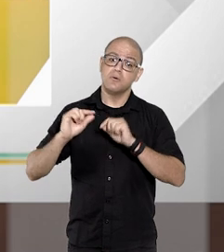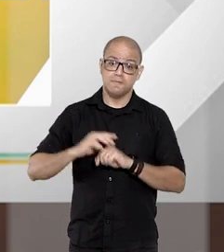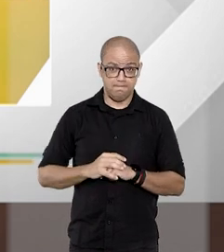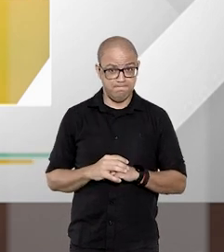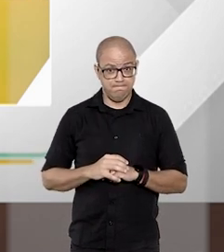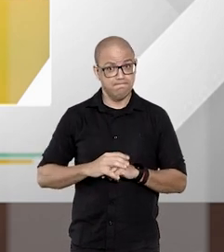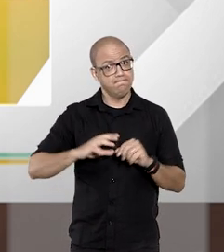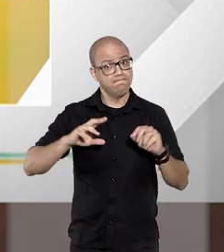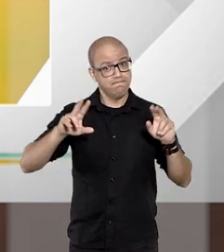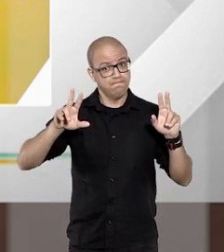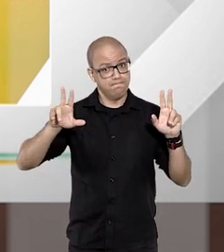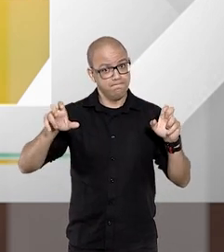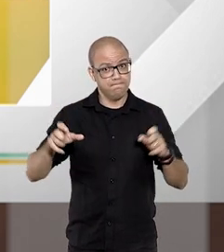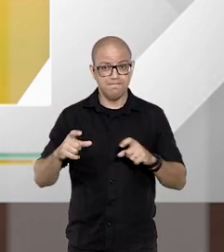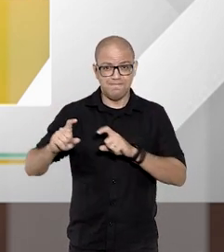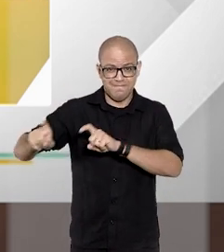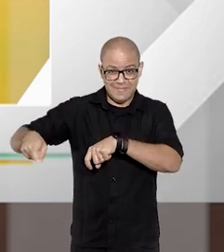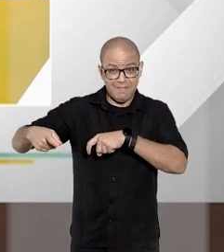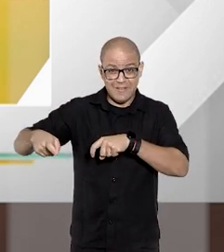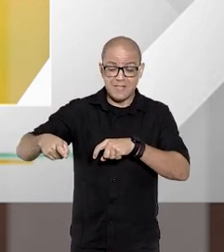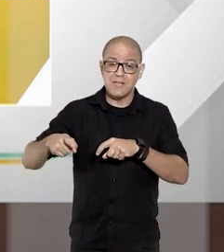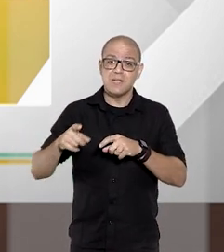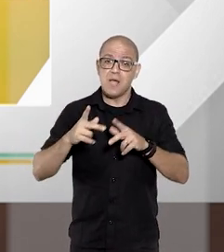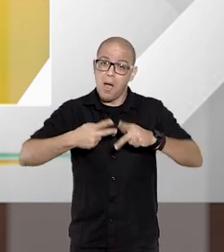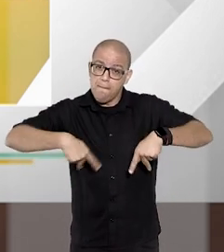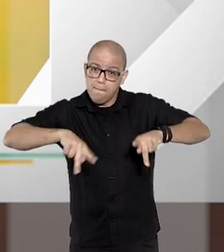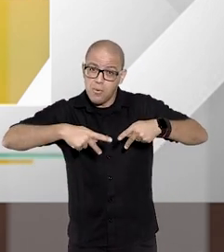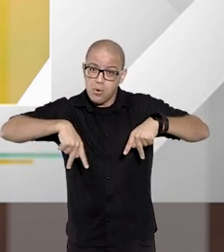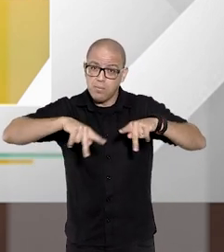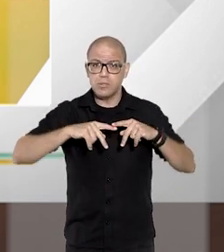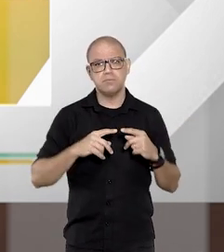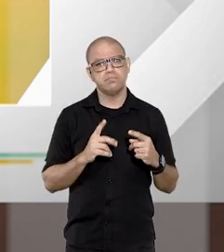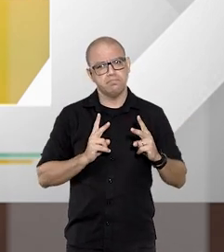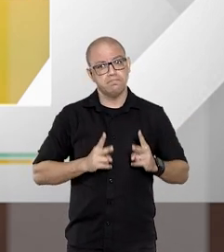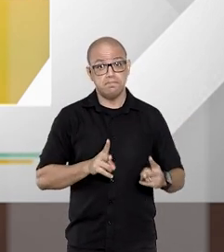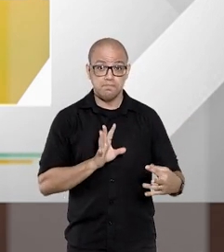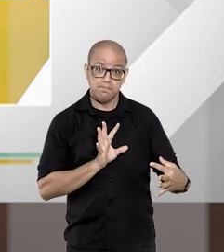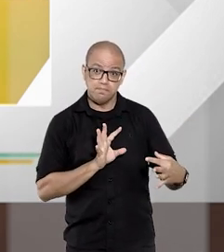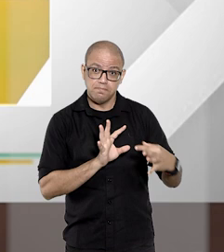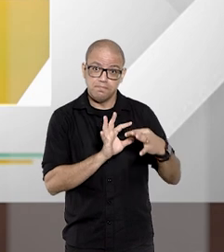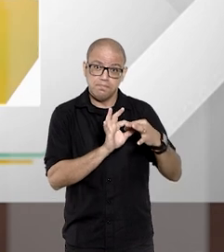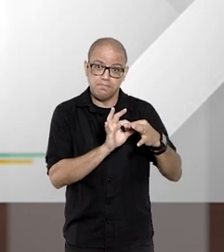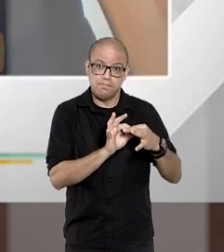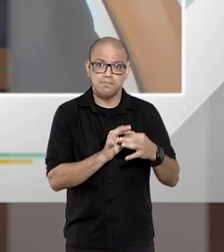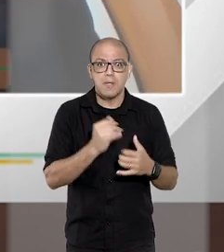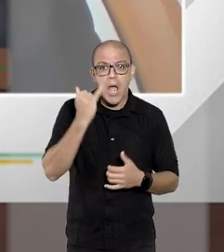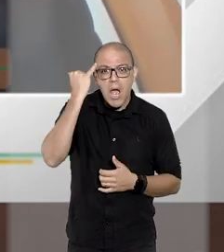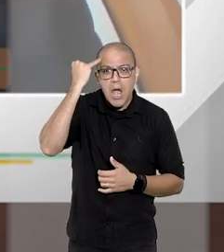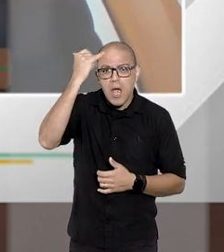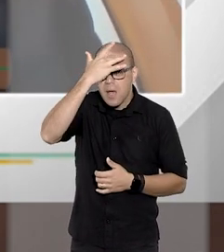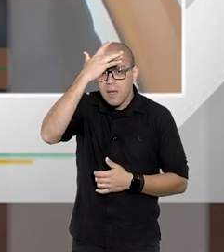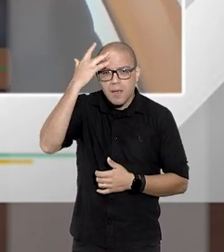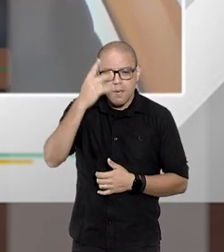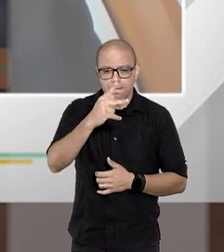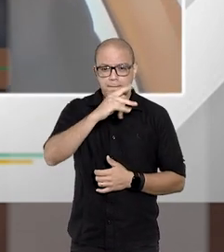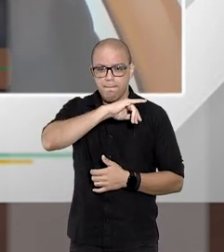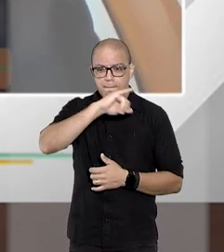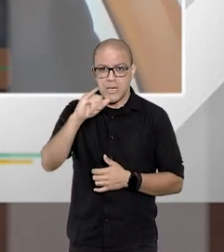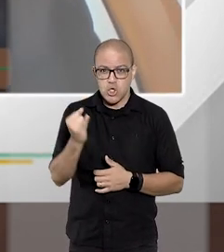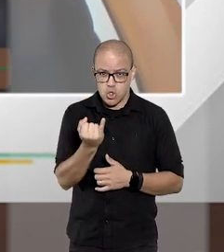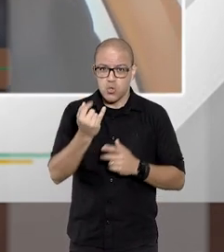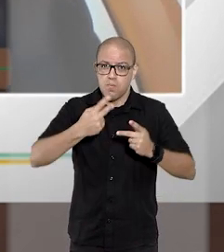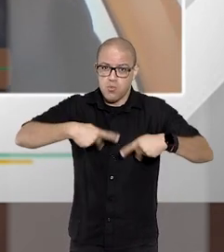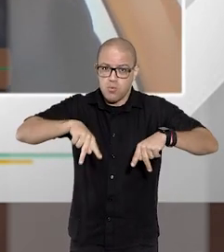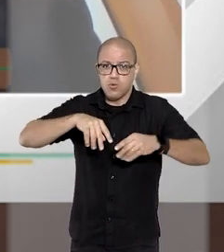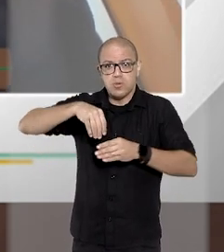Esse termo Fazenda Pública é relacionado, sempre ligado, à ideia da pessoa jurídica de